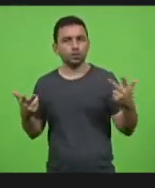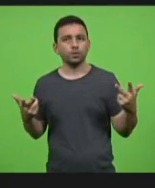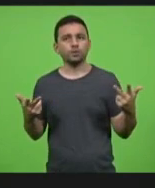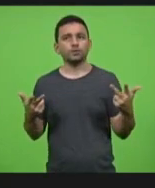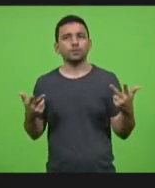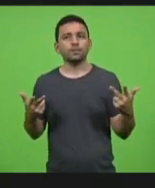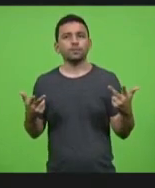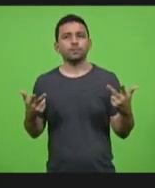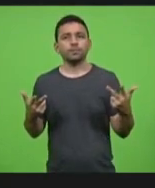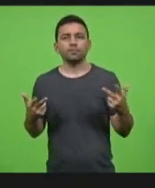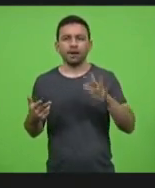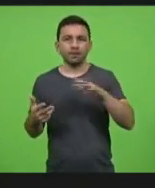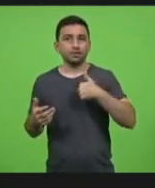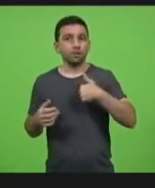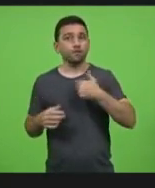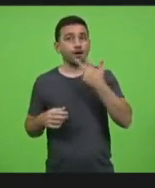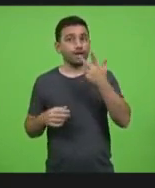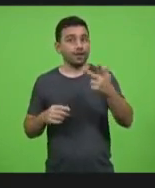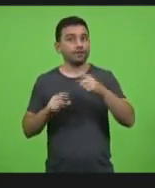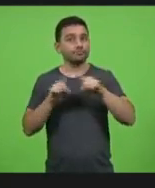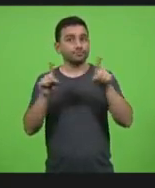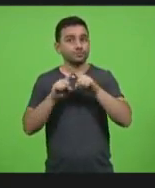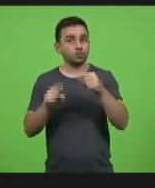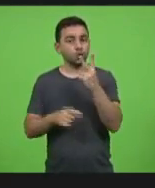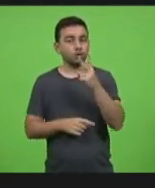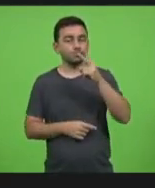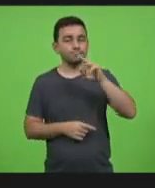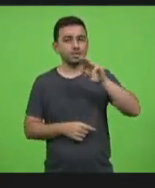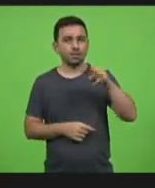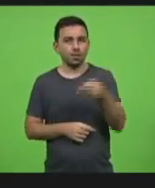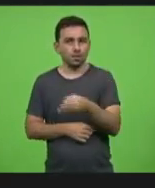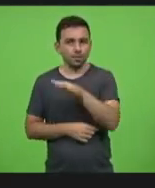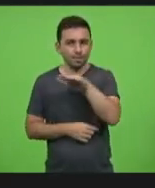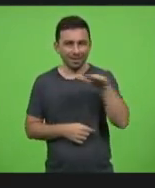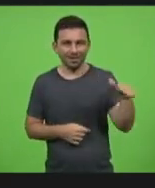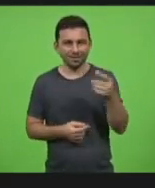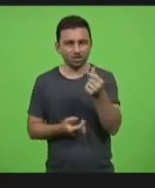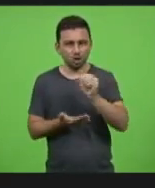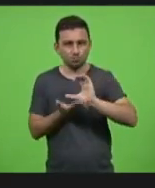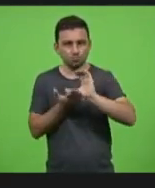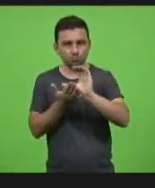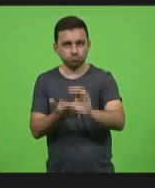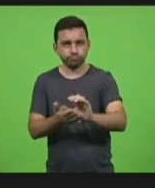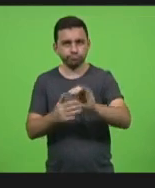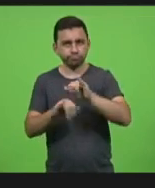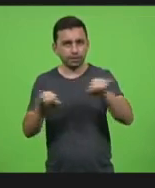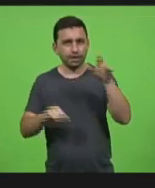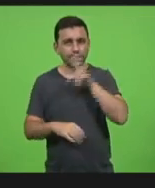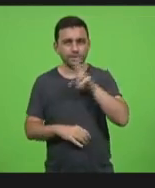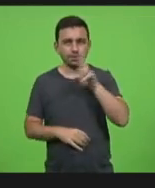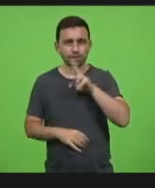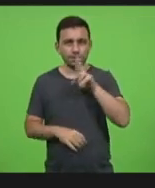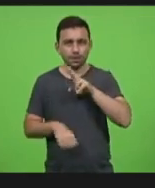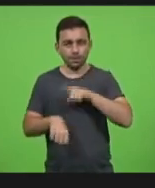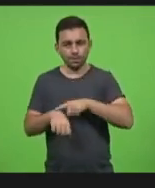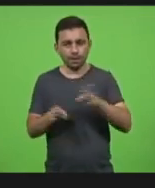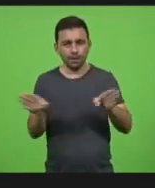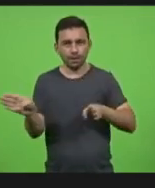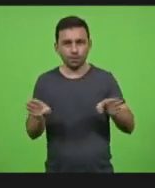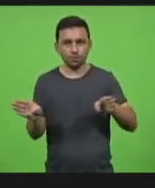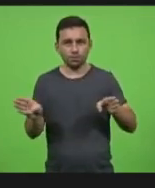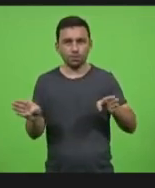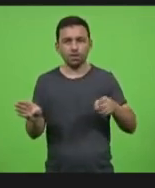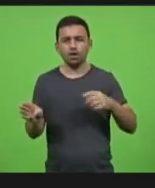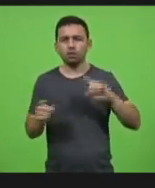eu critiquei os dois milhões e meio de publicidade emergencial em período de pandemia estou tomando